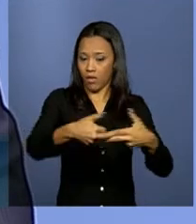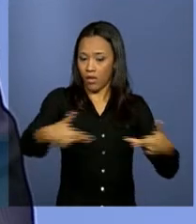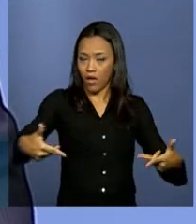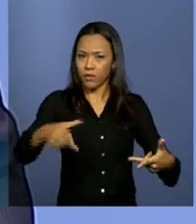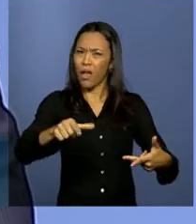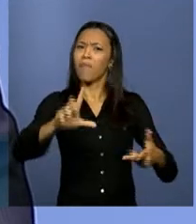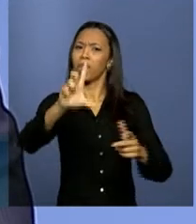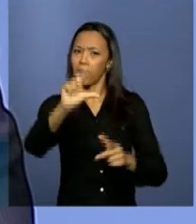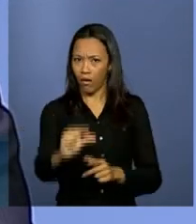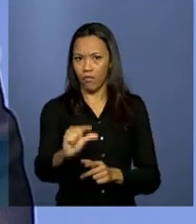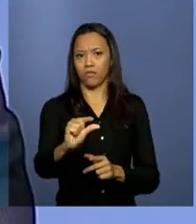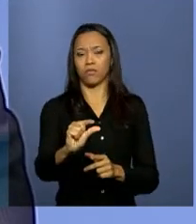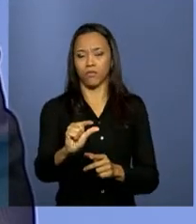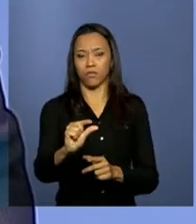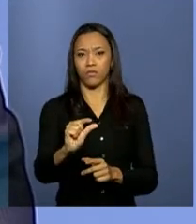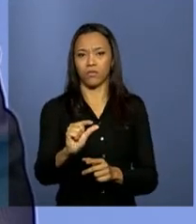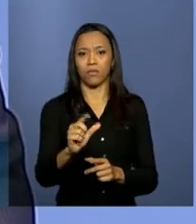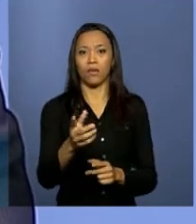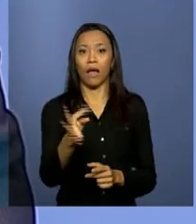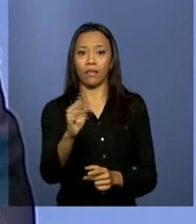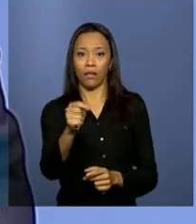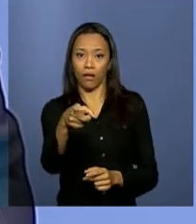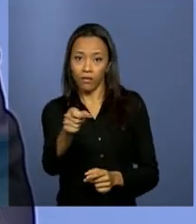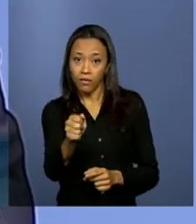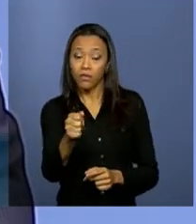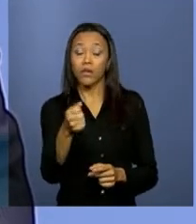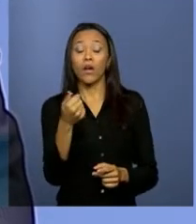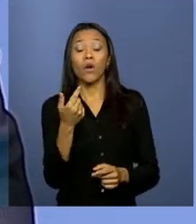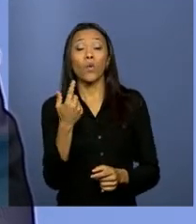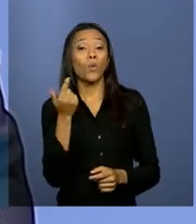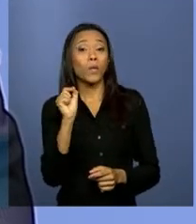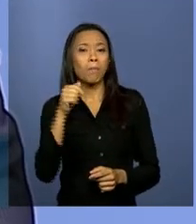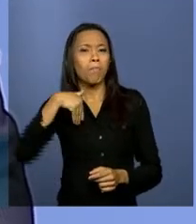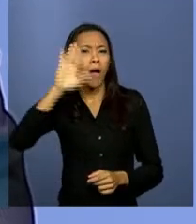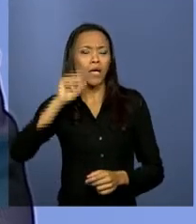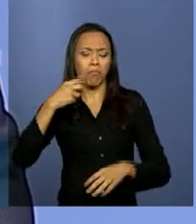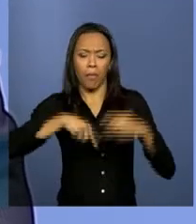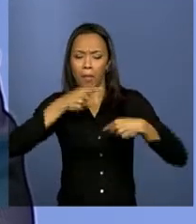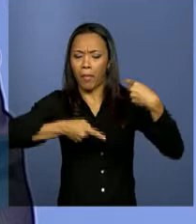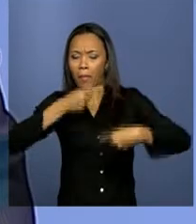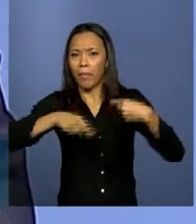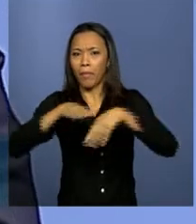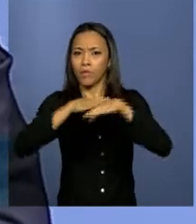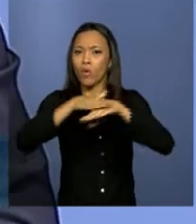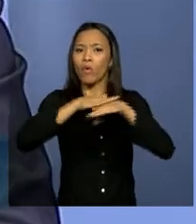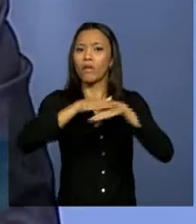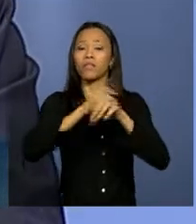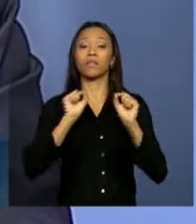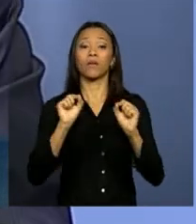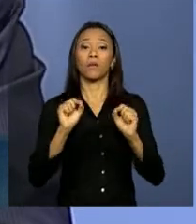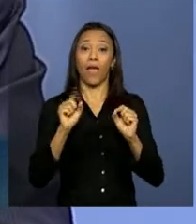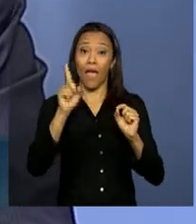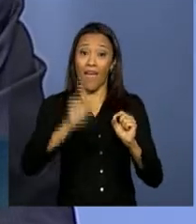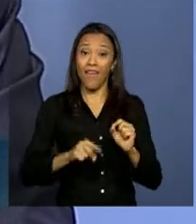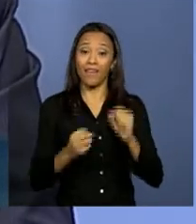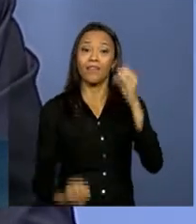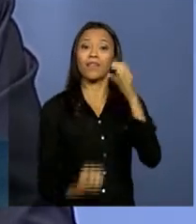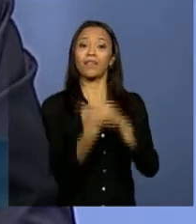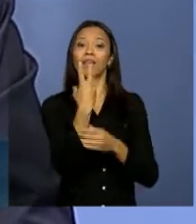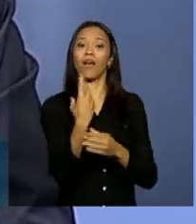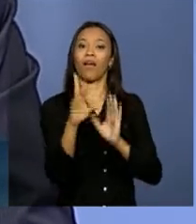A agenda que mais releva discutir e implementar lá é uma agenda de convergência regulatória,